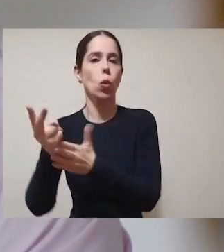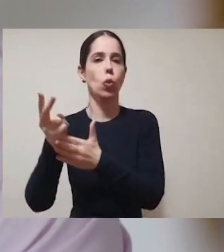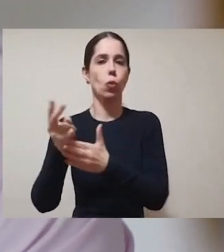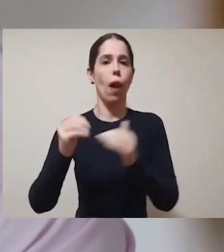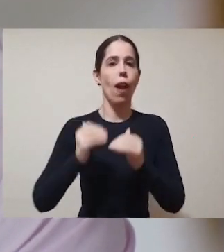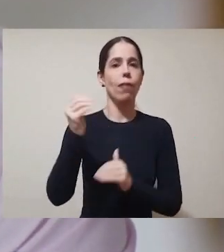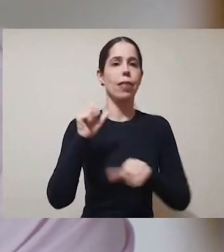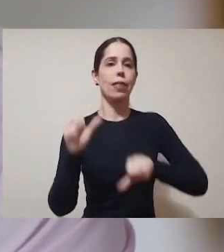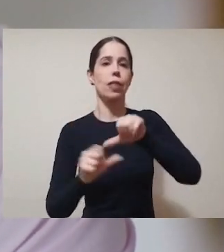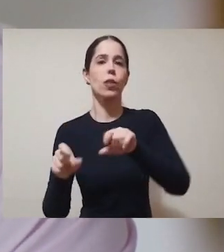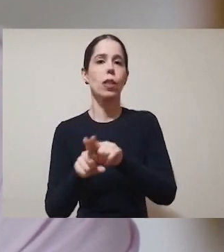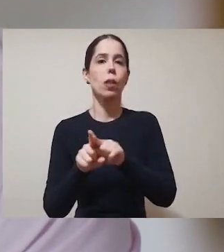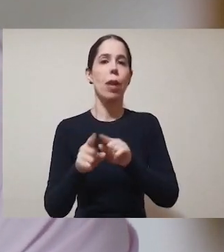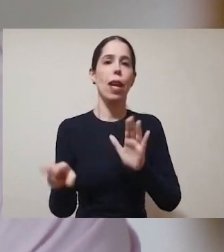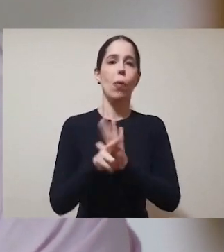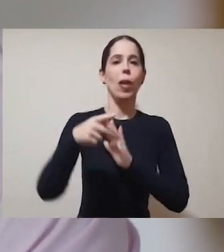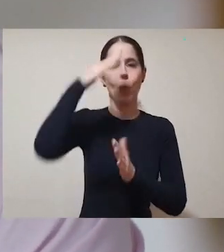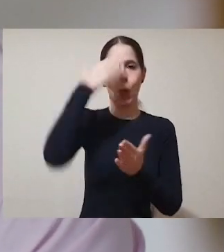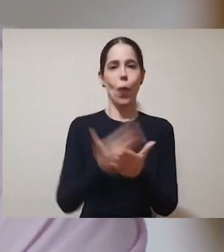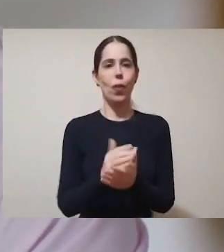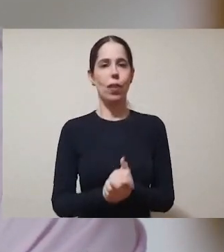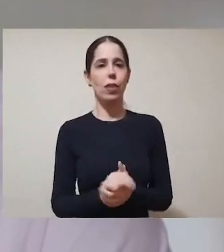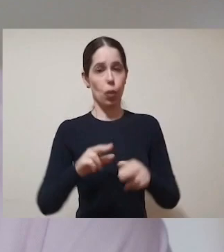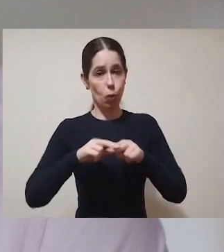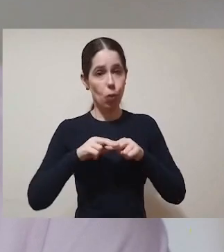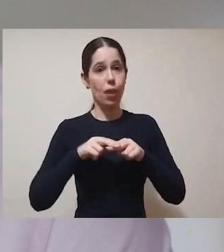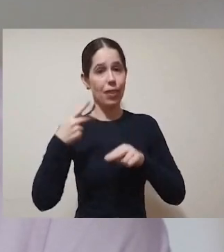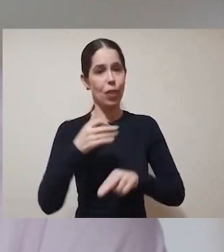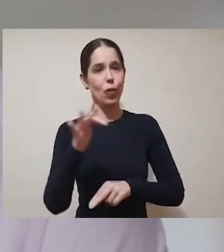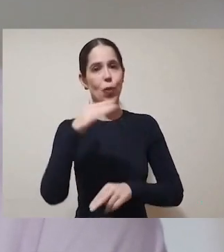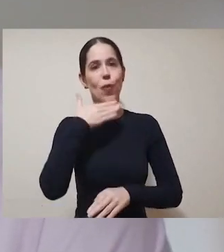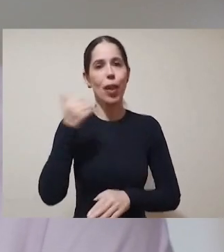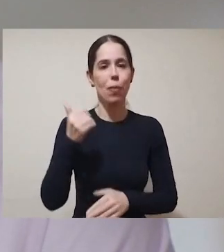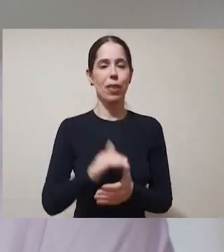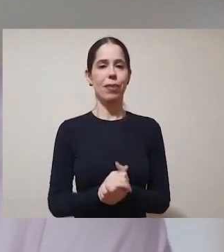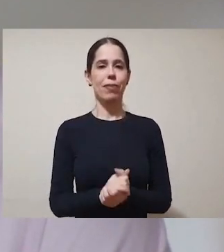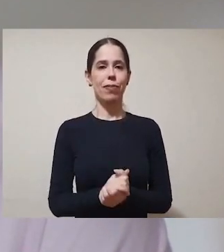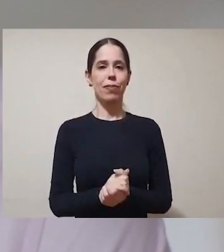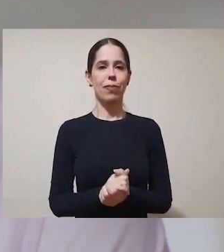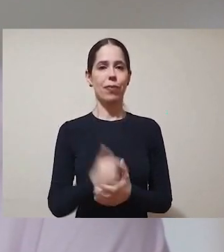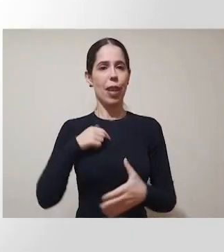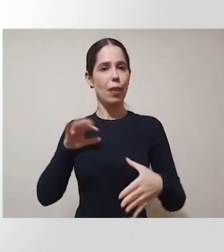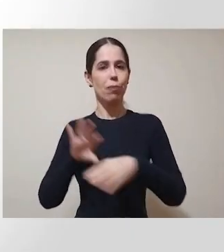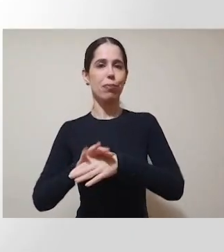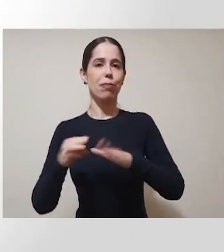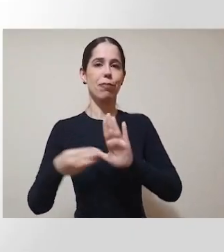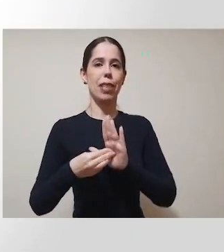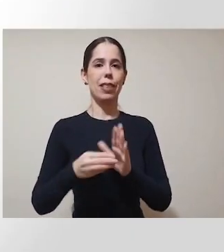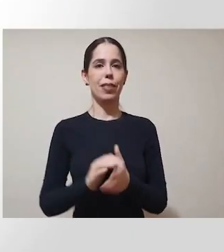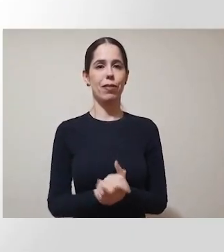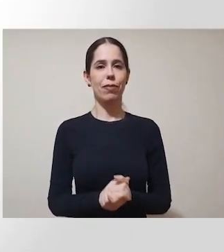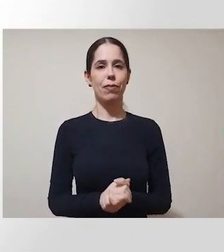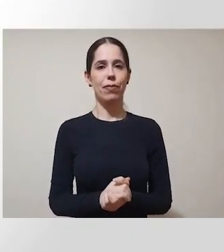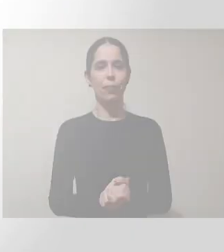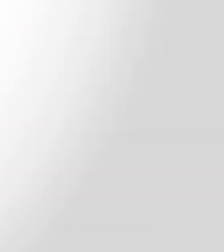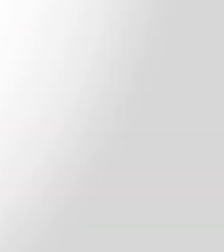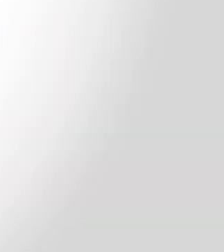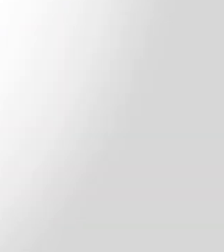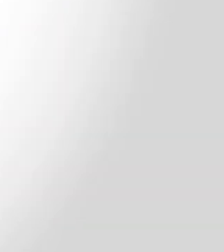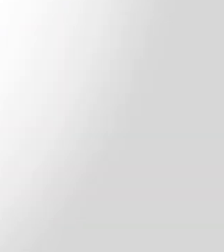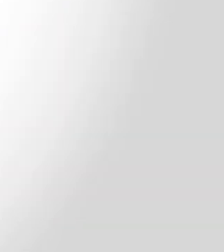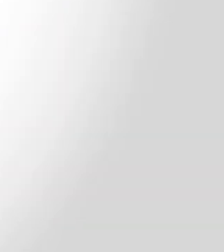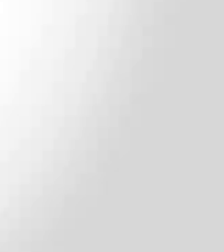avançar nas transformações e recuperar a tua confiança. Pelo teu futuro, vale a pena. Eu sou Marquesa